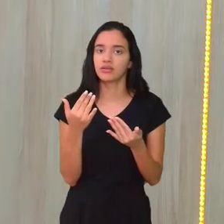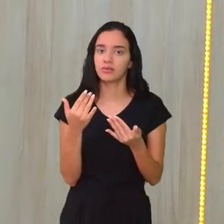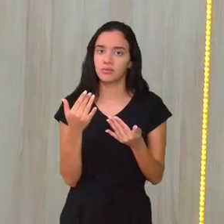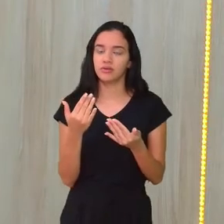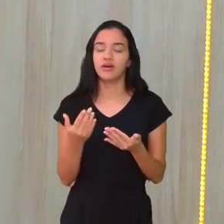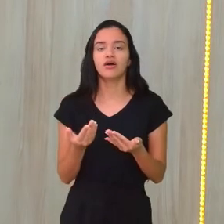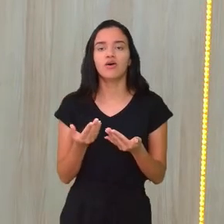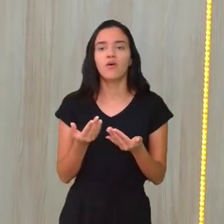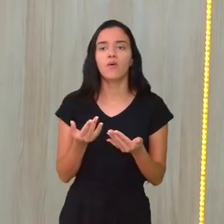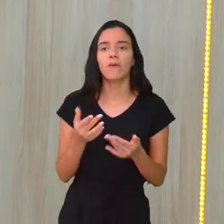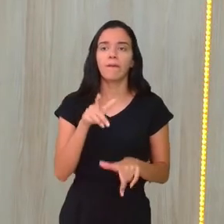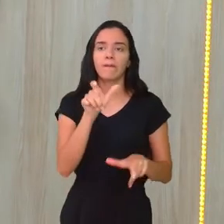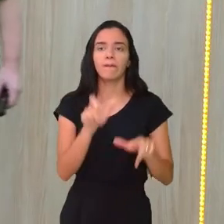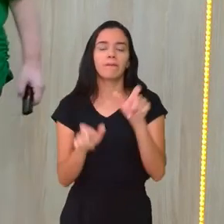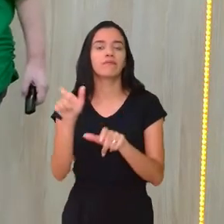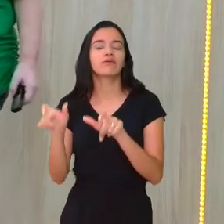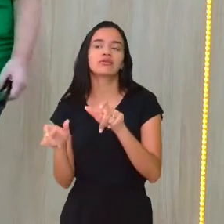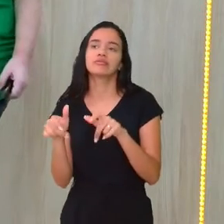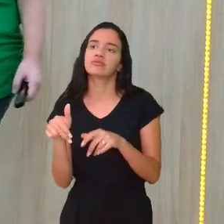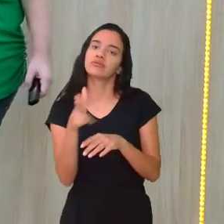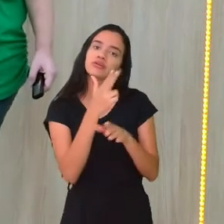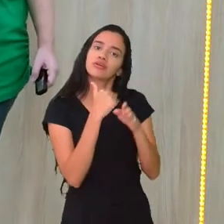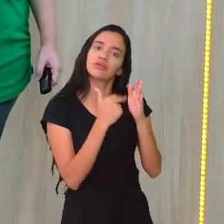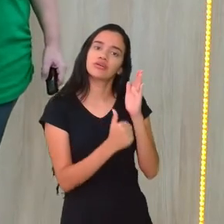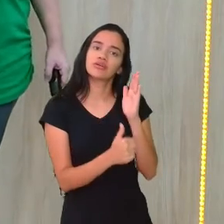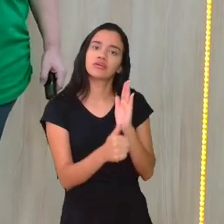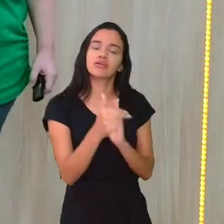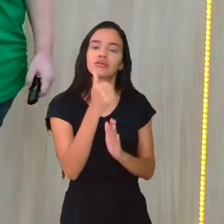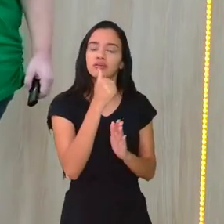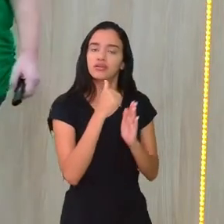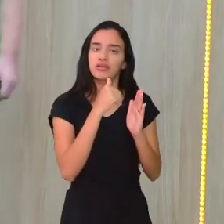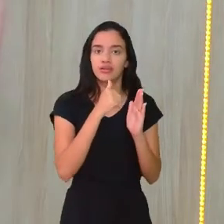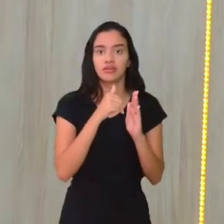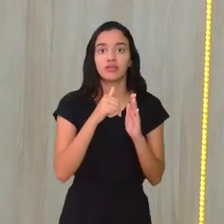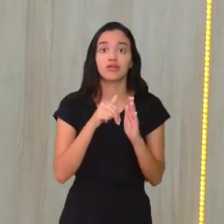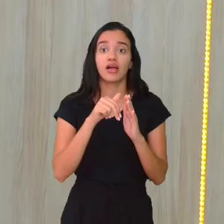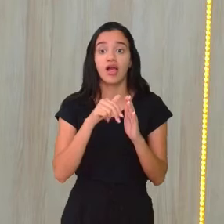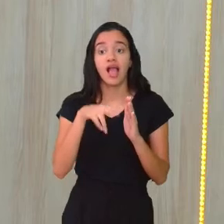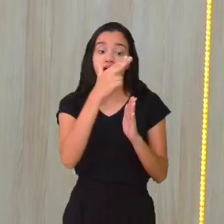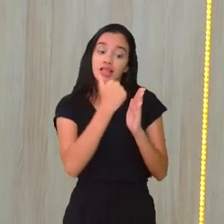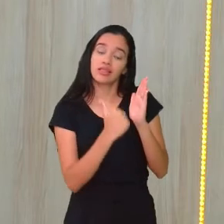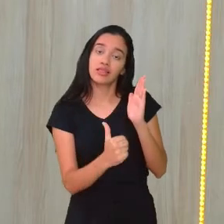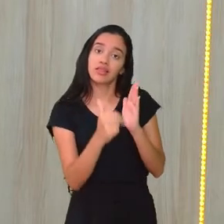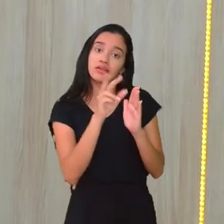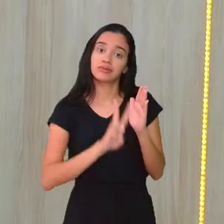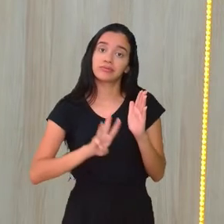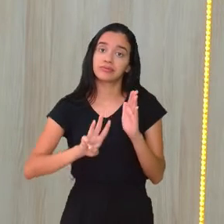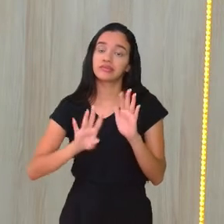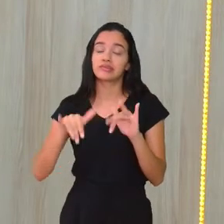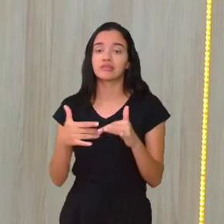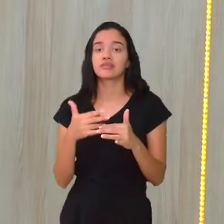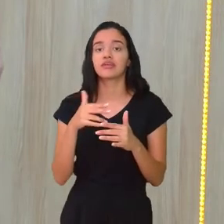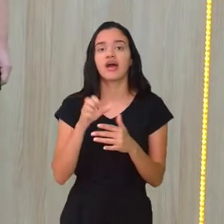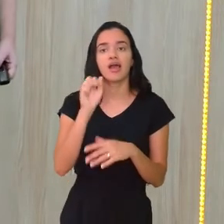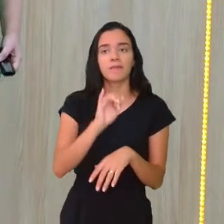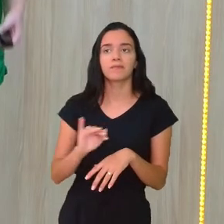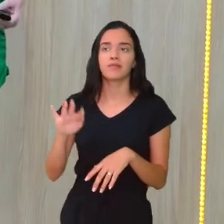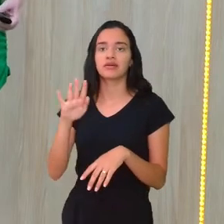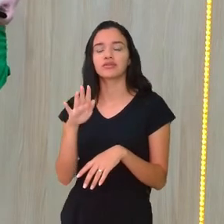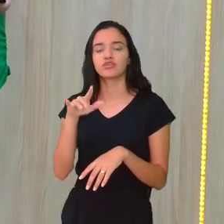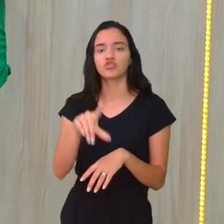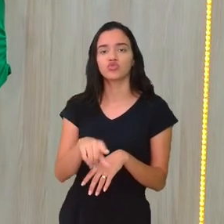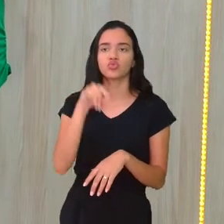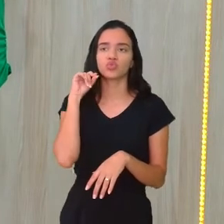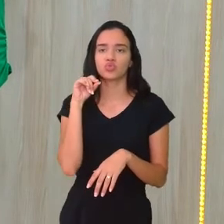o pessoal que desenhou, lá no Wikipédia, desenhou esta figura, eles